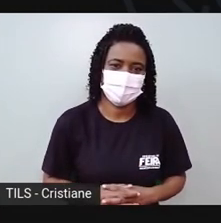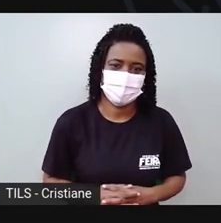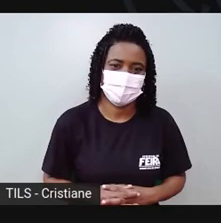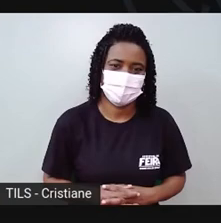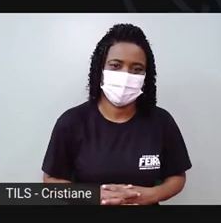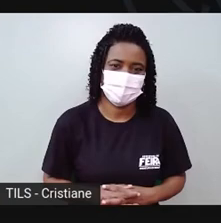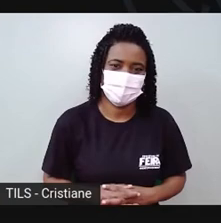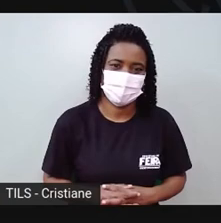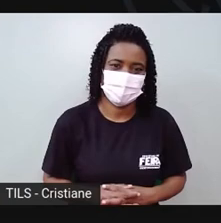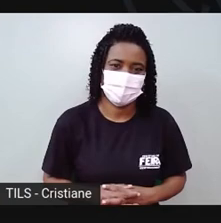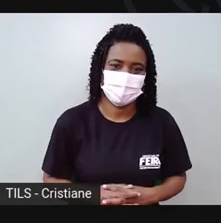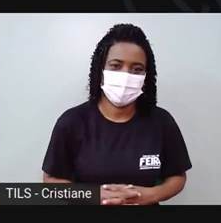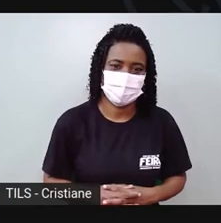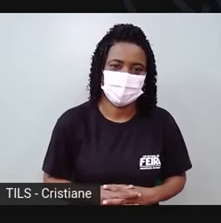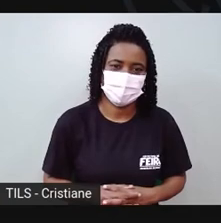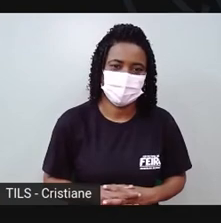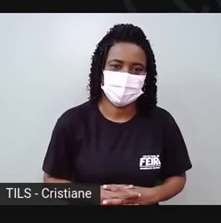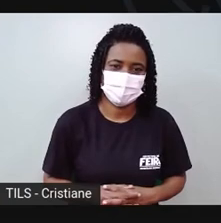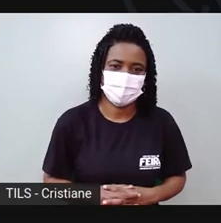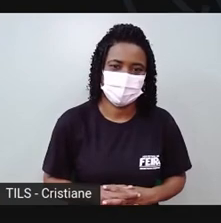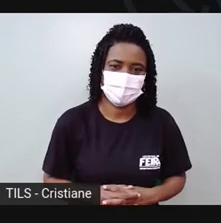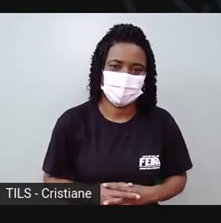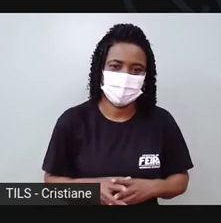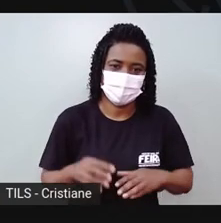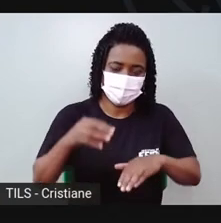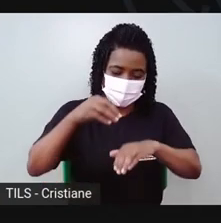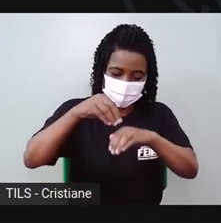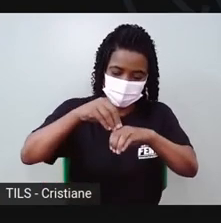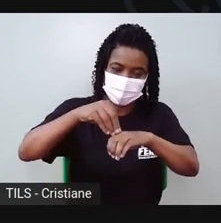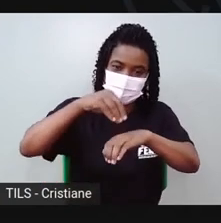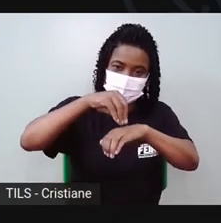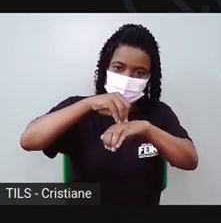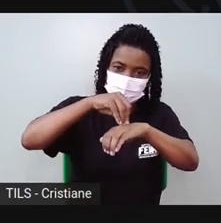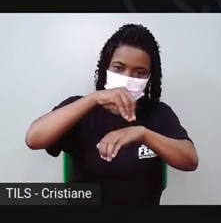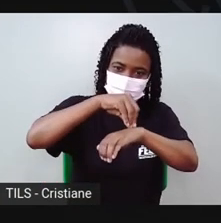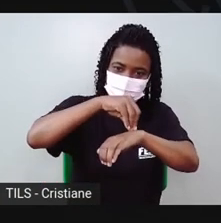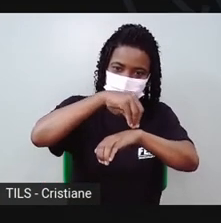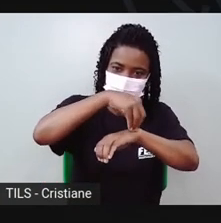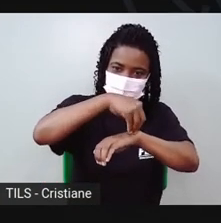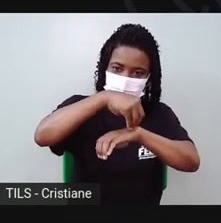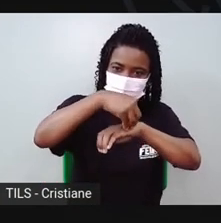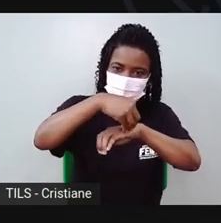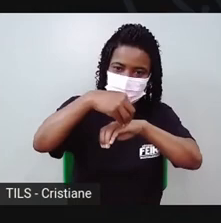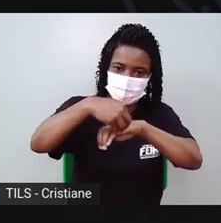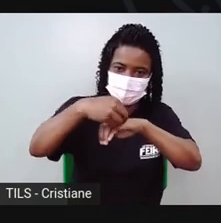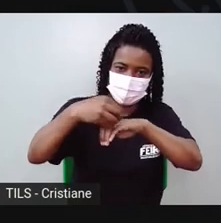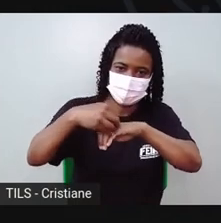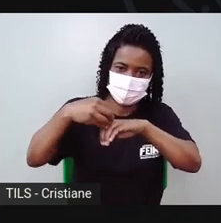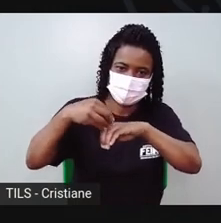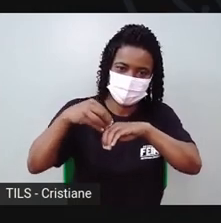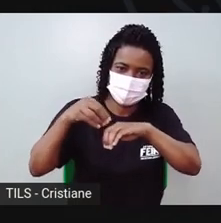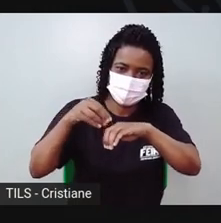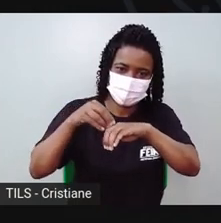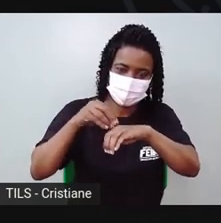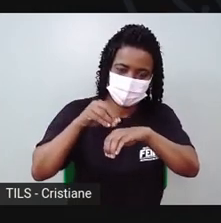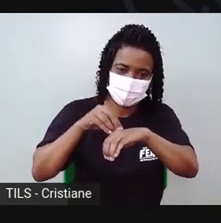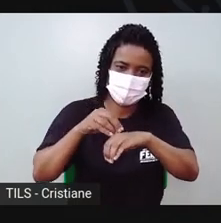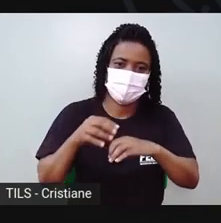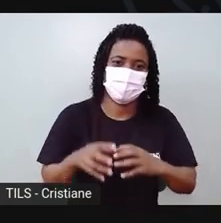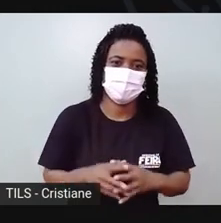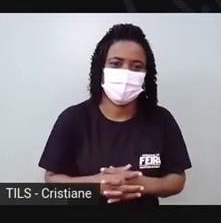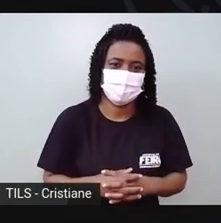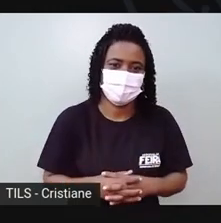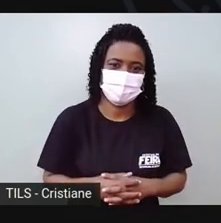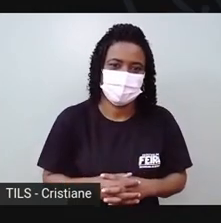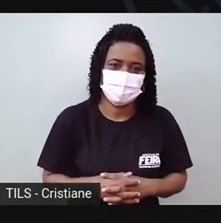Aí a gente vai, ó, marcar os buraquinhos. O lápis fica mais bonito, porque